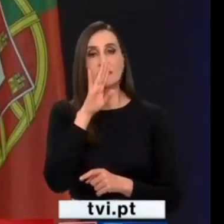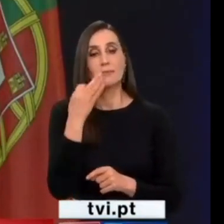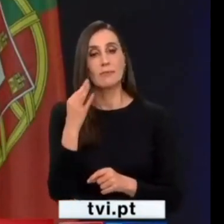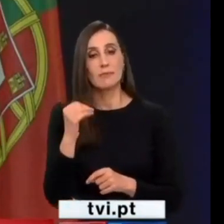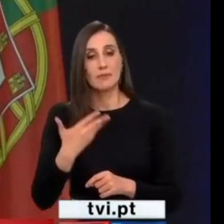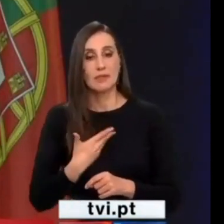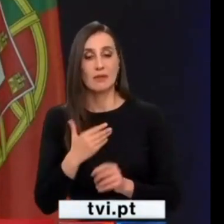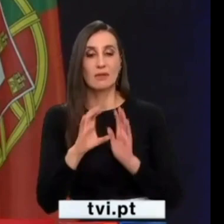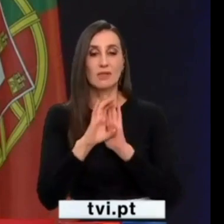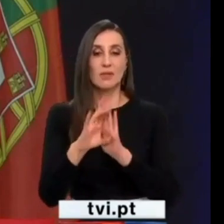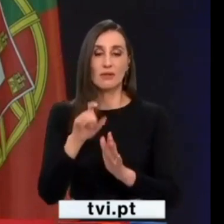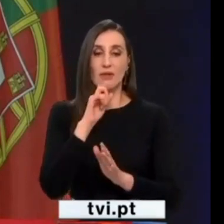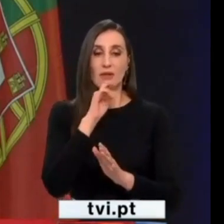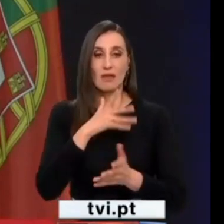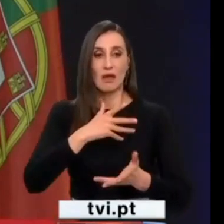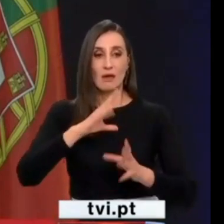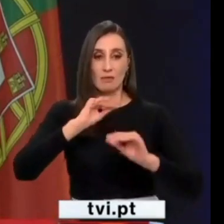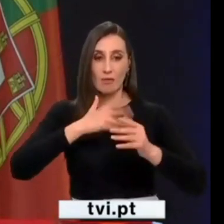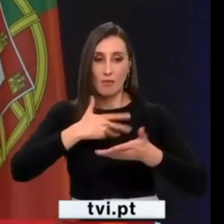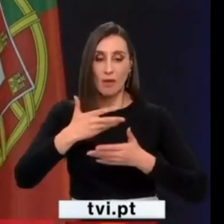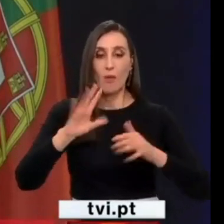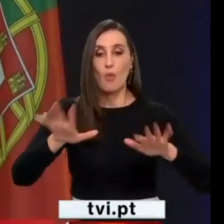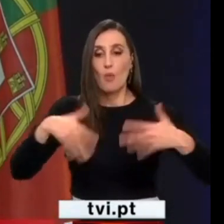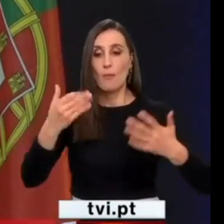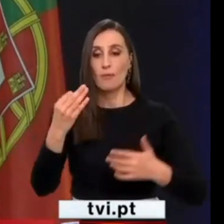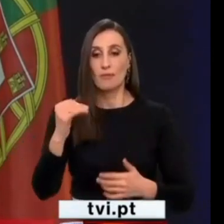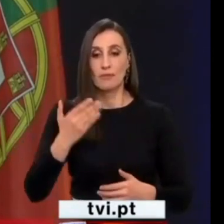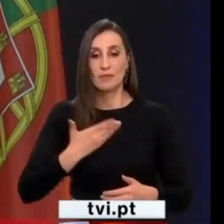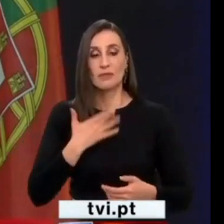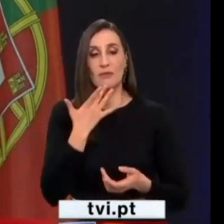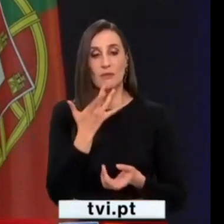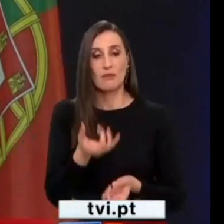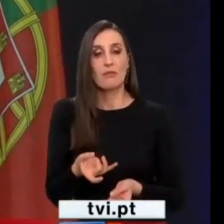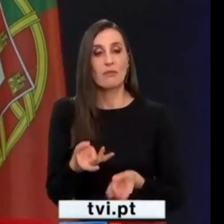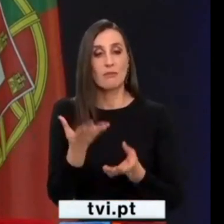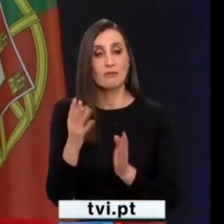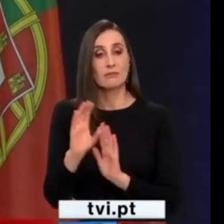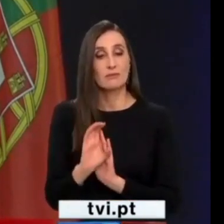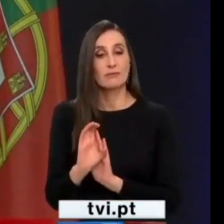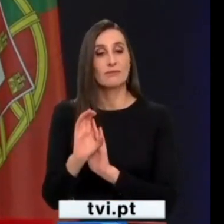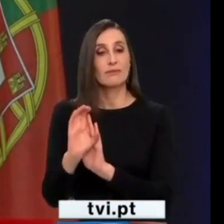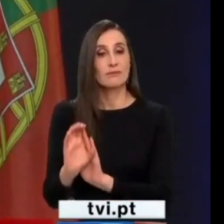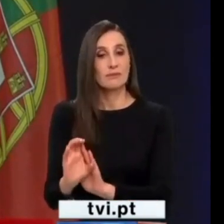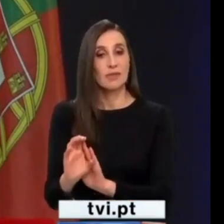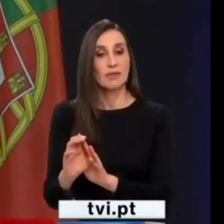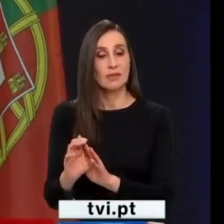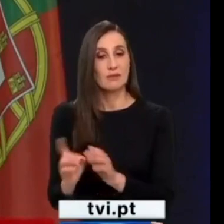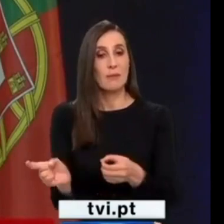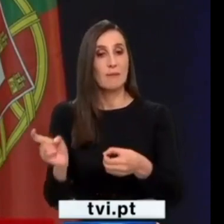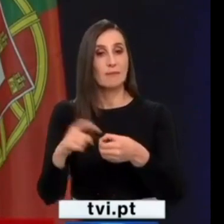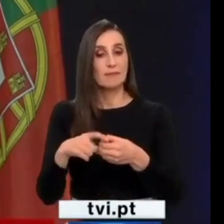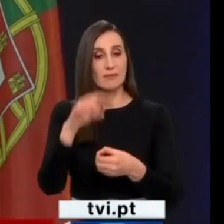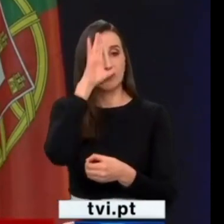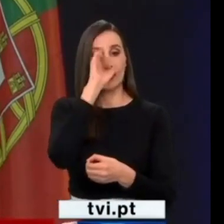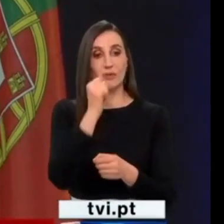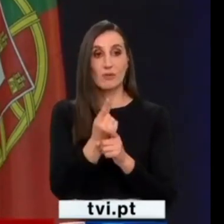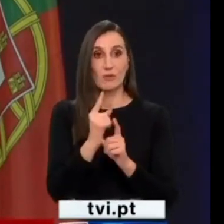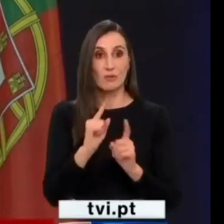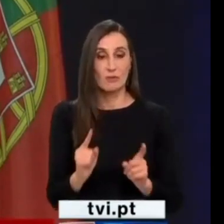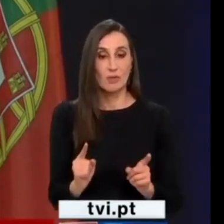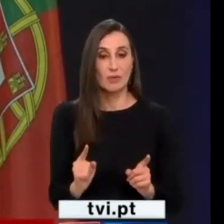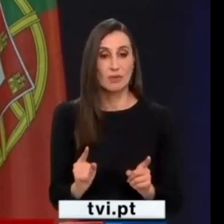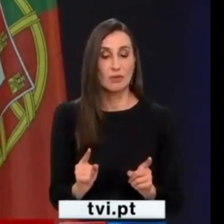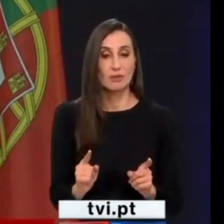PSD e o Chega se vão entender ou se o PSD vai permitir que o Chega seja parceiro de governo. Porque meus amigos,